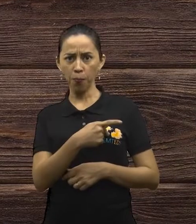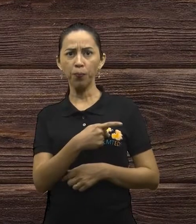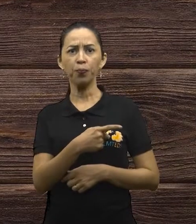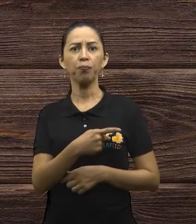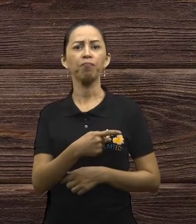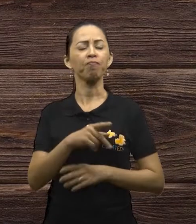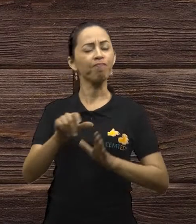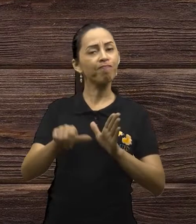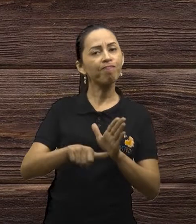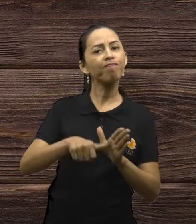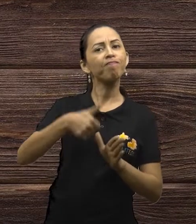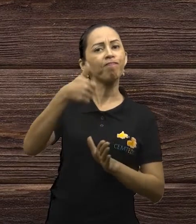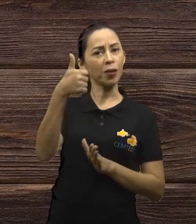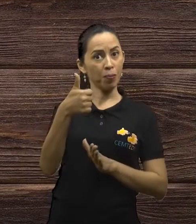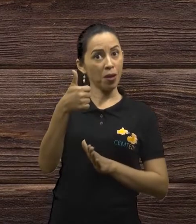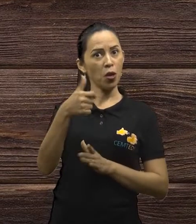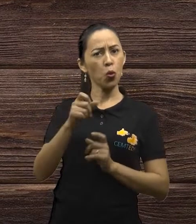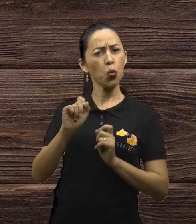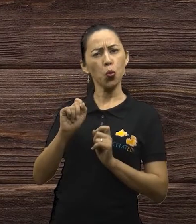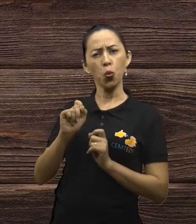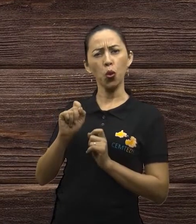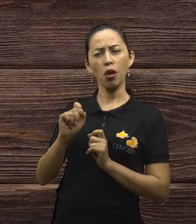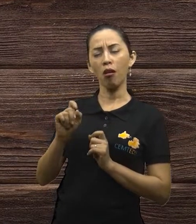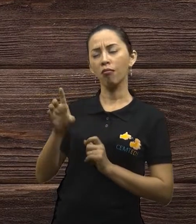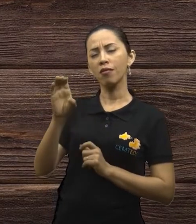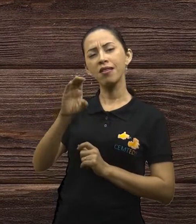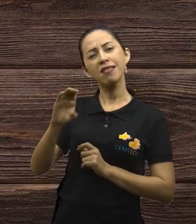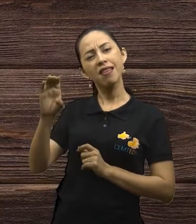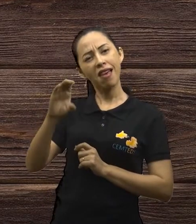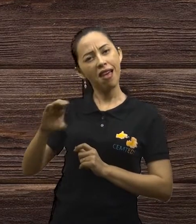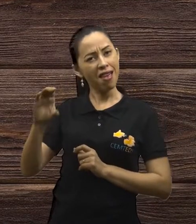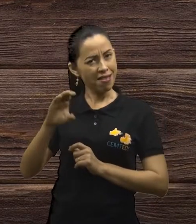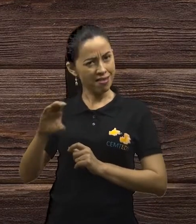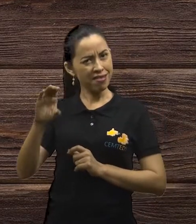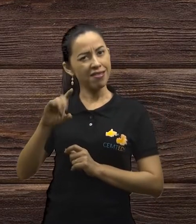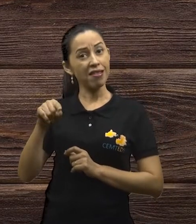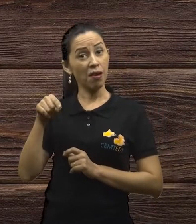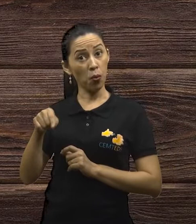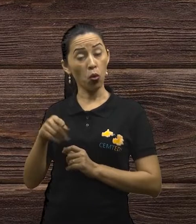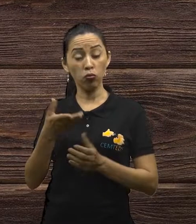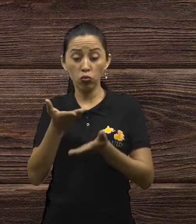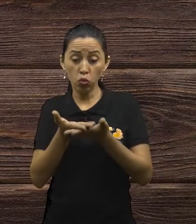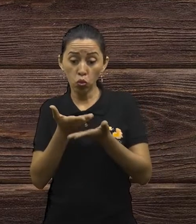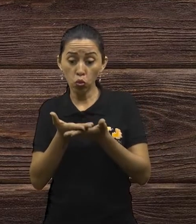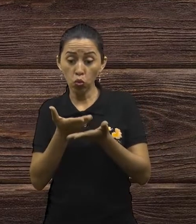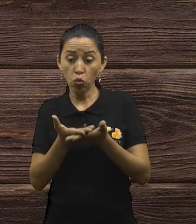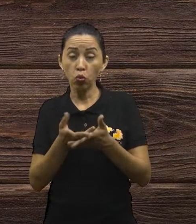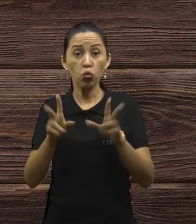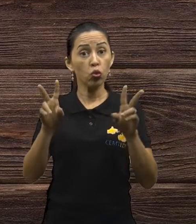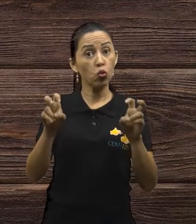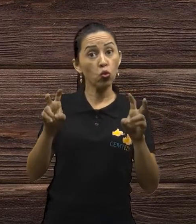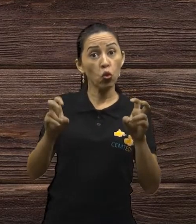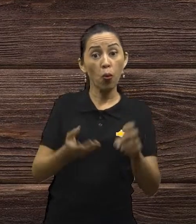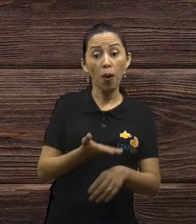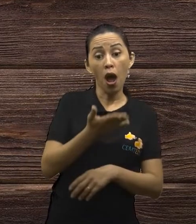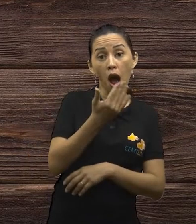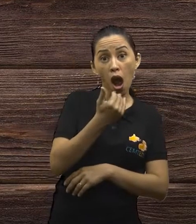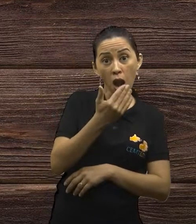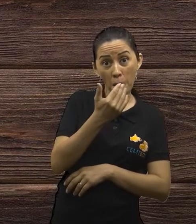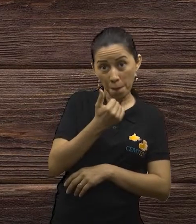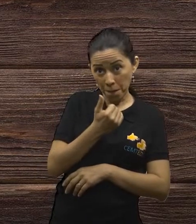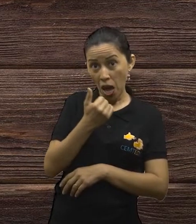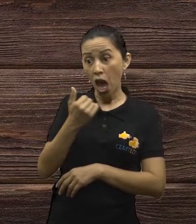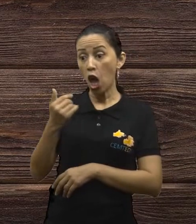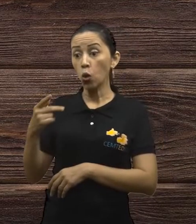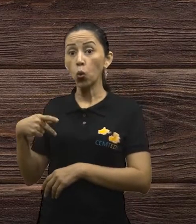pois nutrição é a ciência que estuda a relação entre alimentos, nutrientes e possíveis estados de saúde